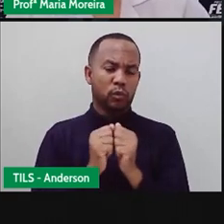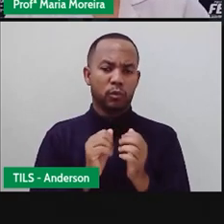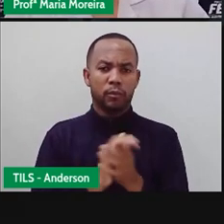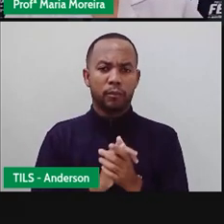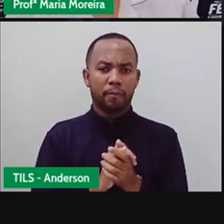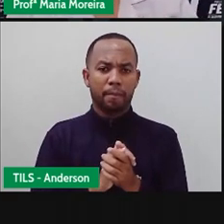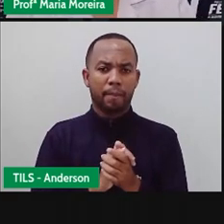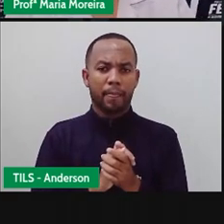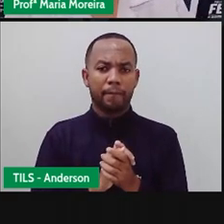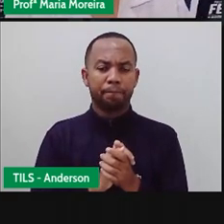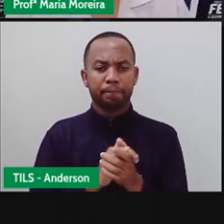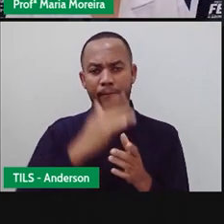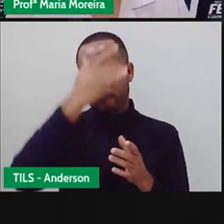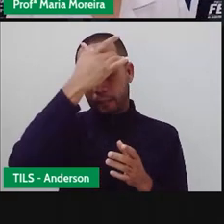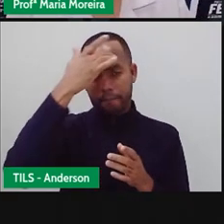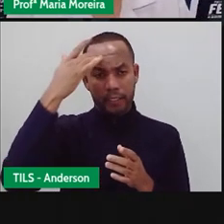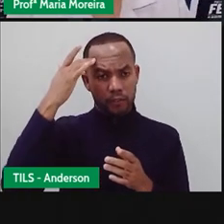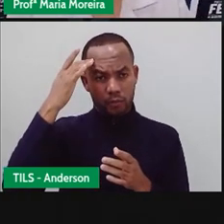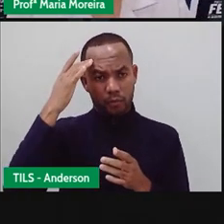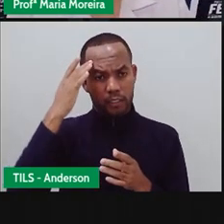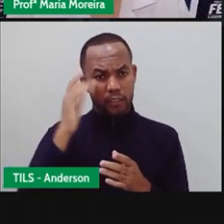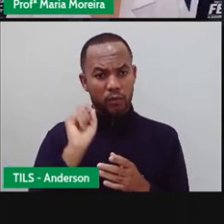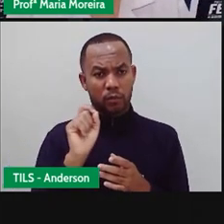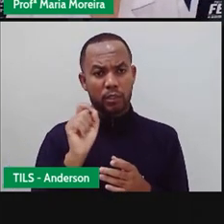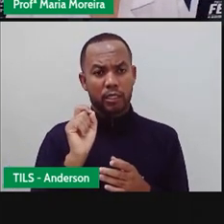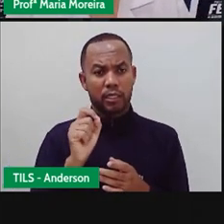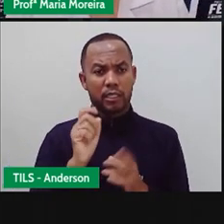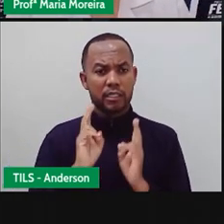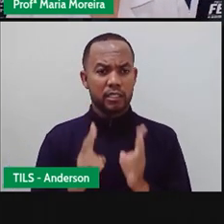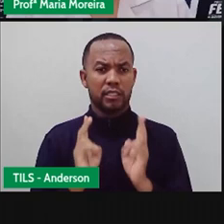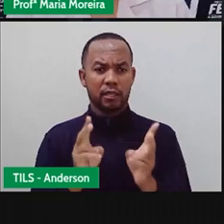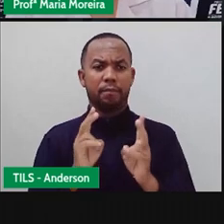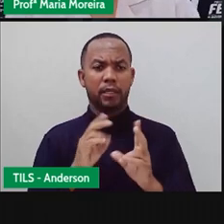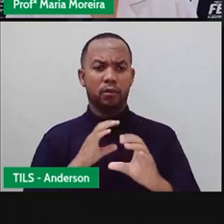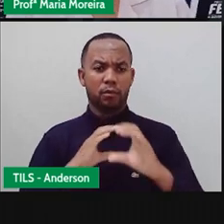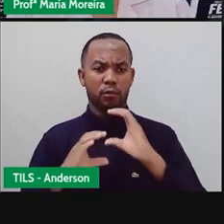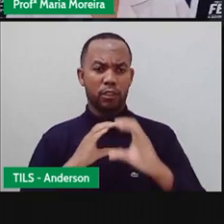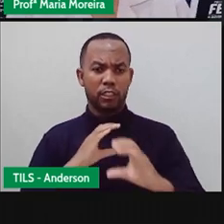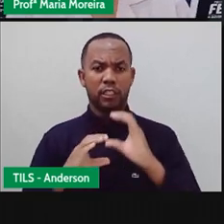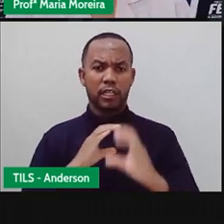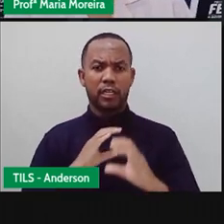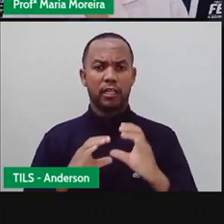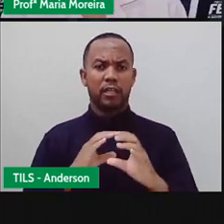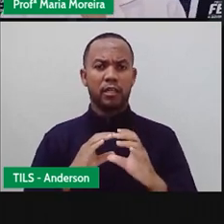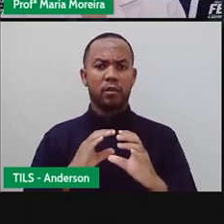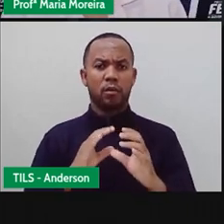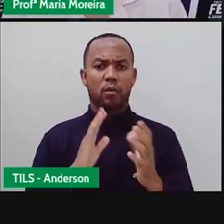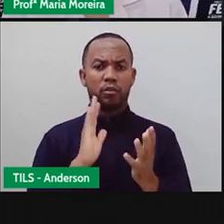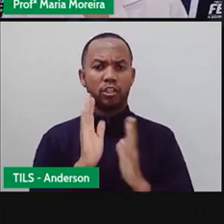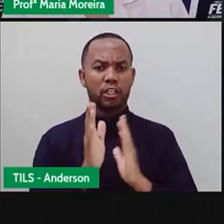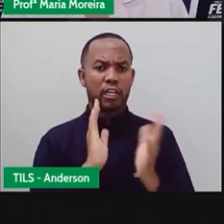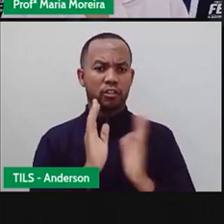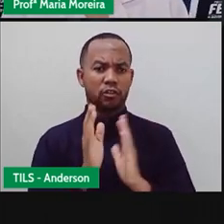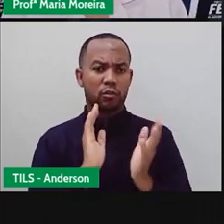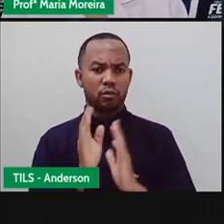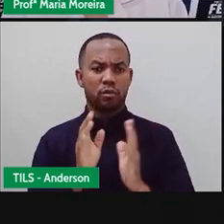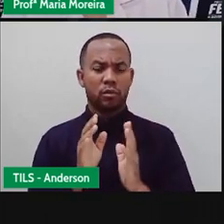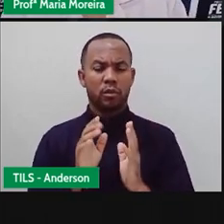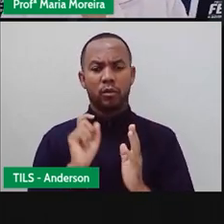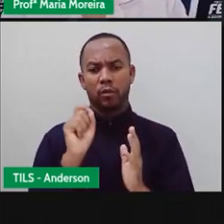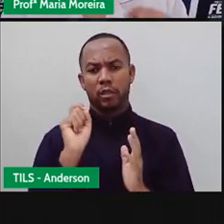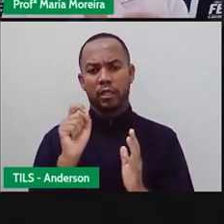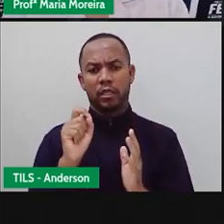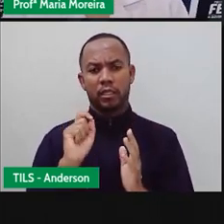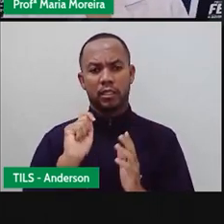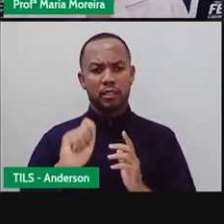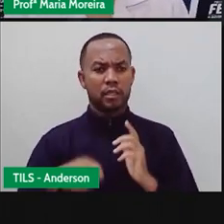Bom, essas pessoas Geralmente se comunicam Através de gestos Uma linguagem própria Feita através